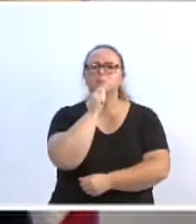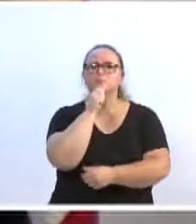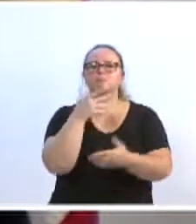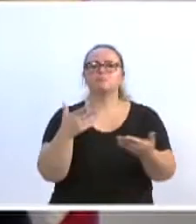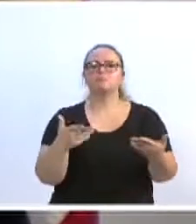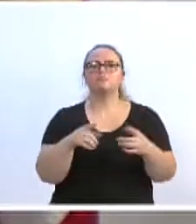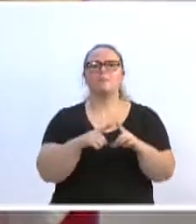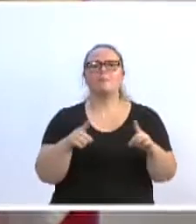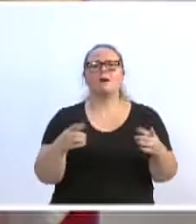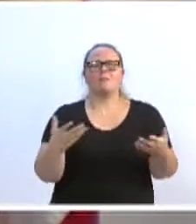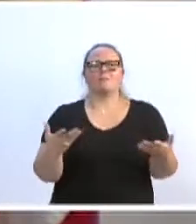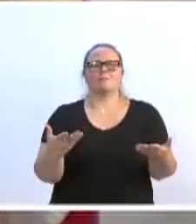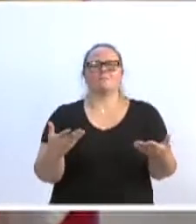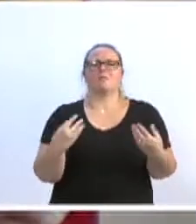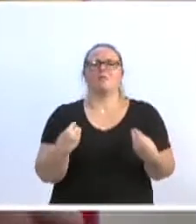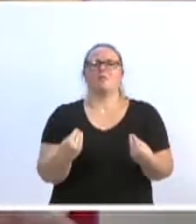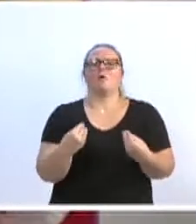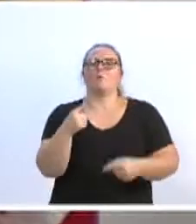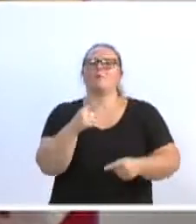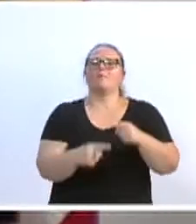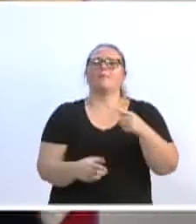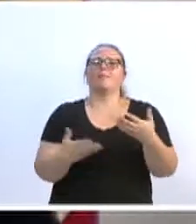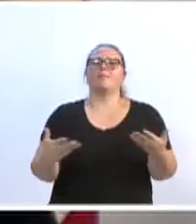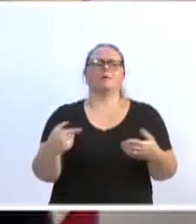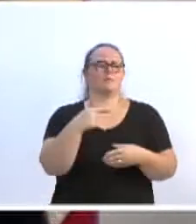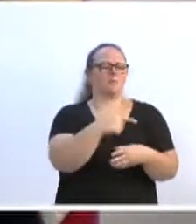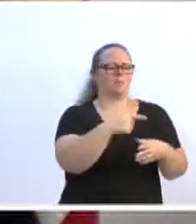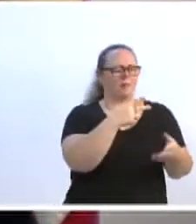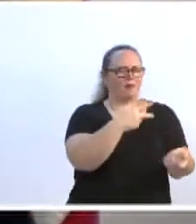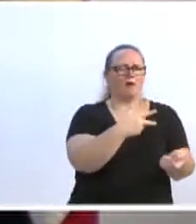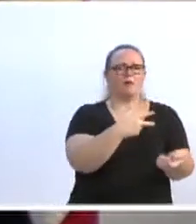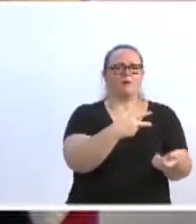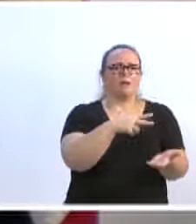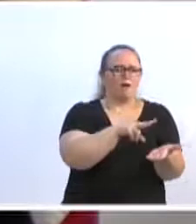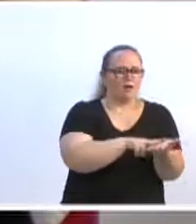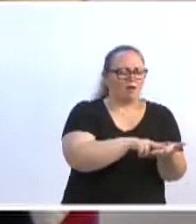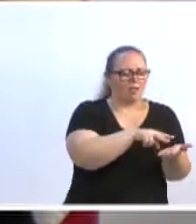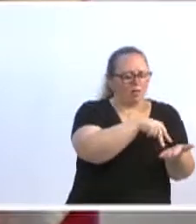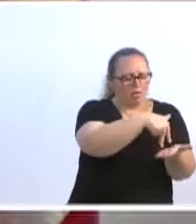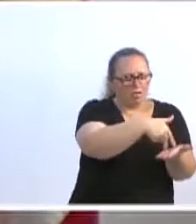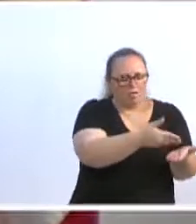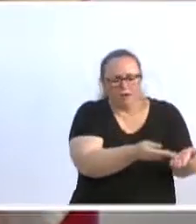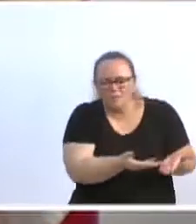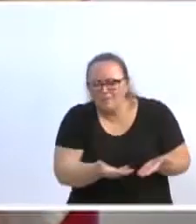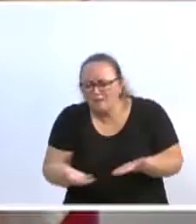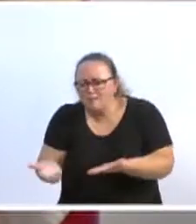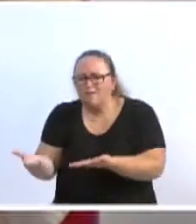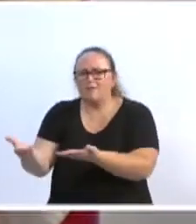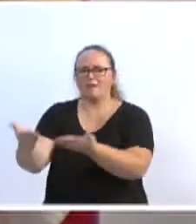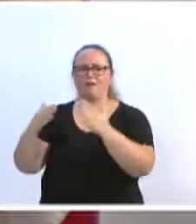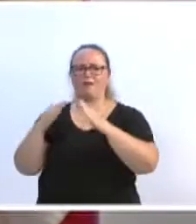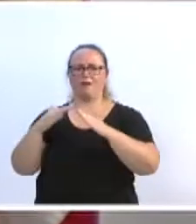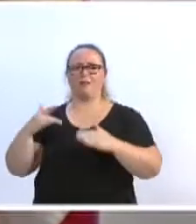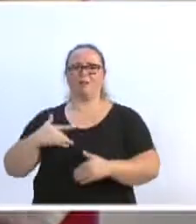Não tem condições de transferir-os até um postinho para fazer essa coleta. E, veja bem,